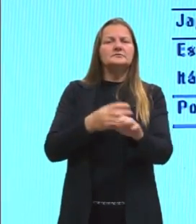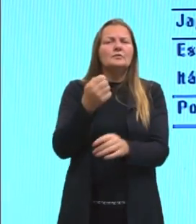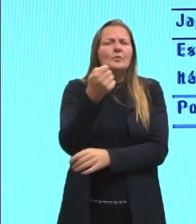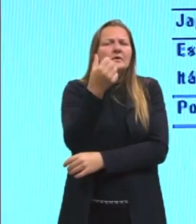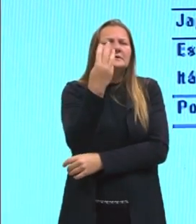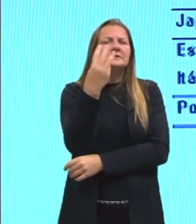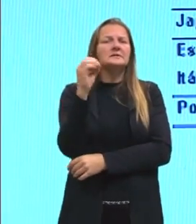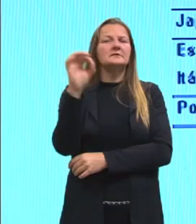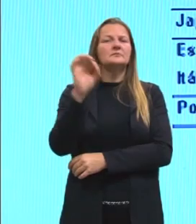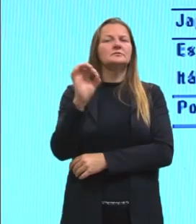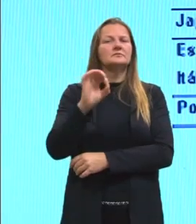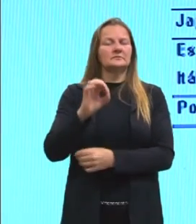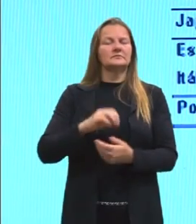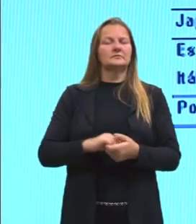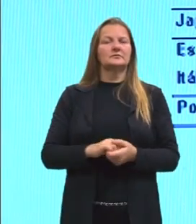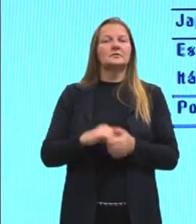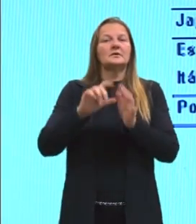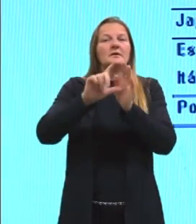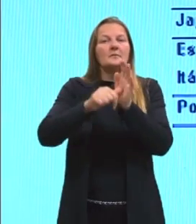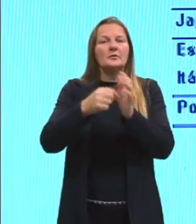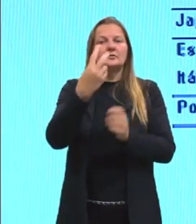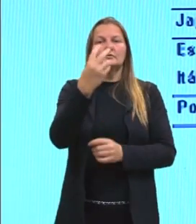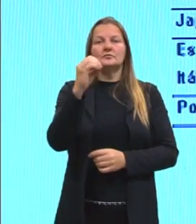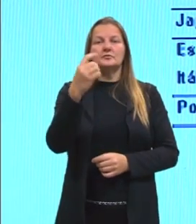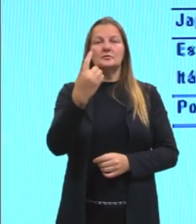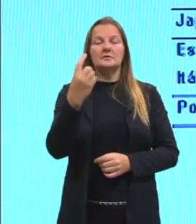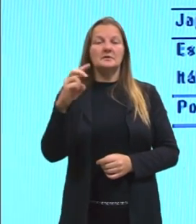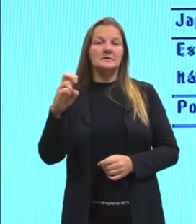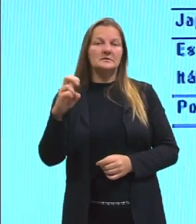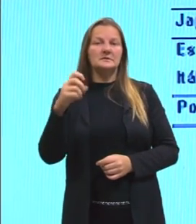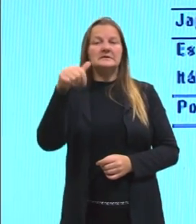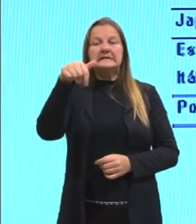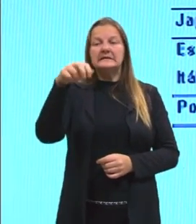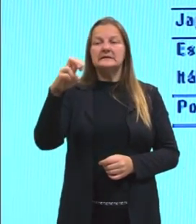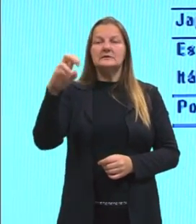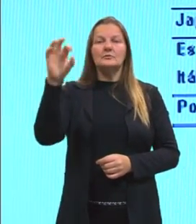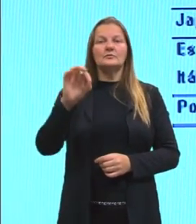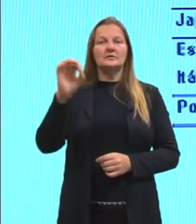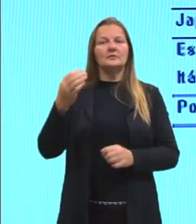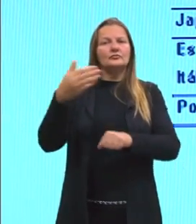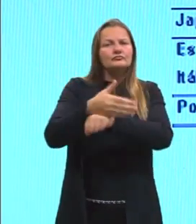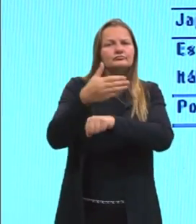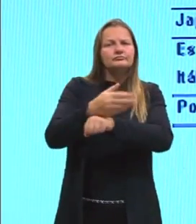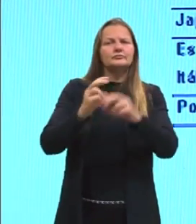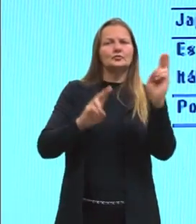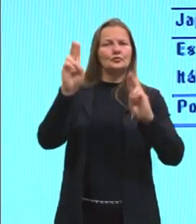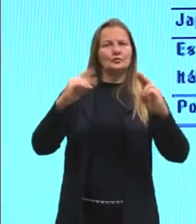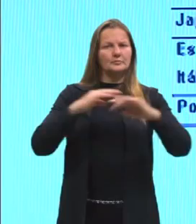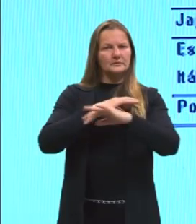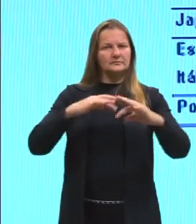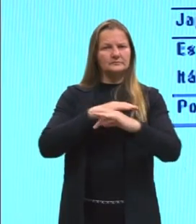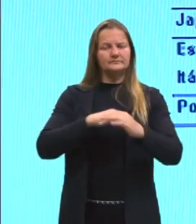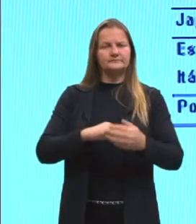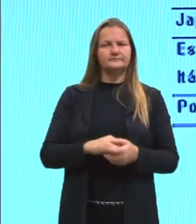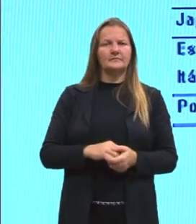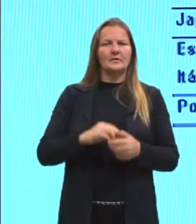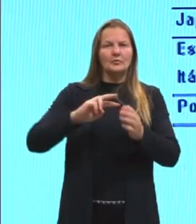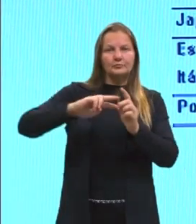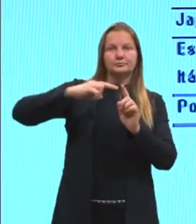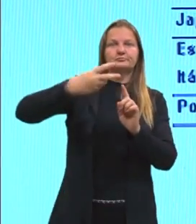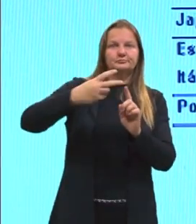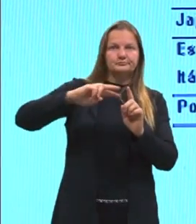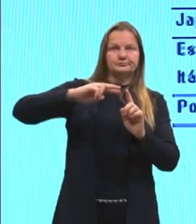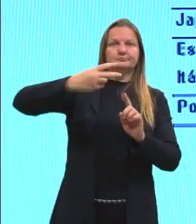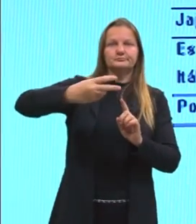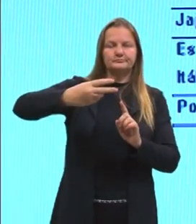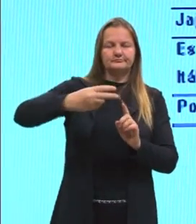% em 75%, compensação em 2015, ele aqui é 75%, tu aumenta 50% a mais de pessoas nessas